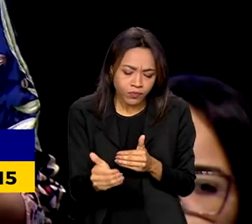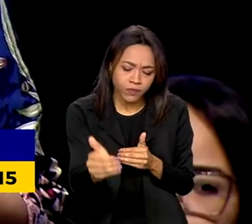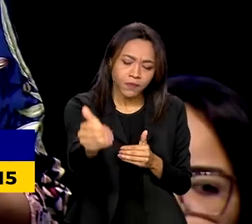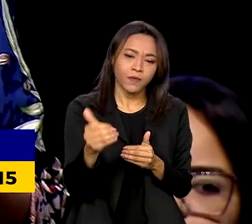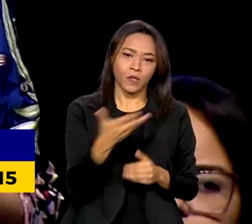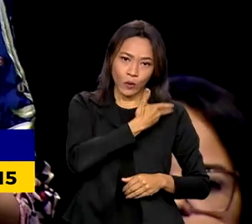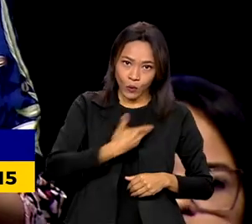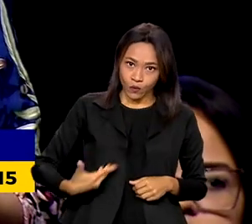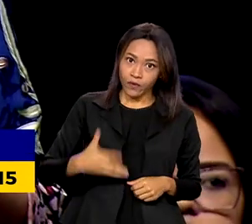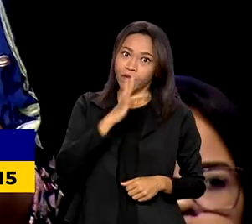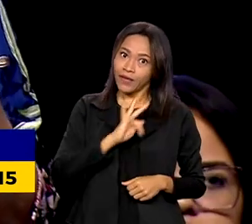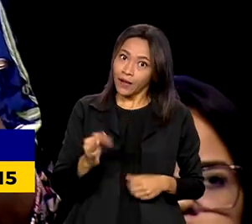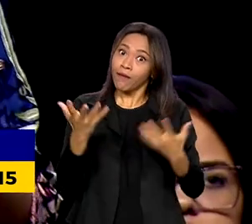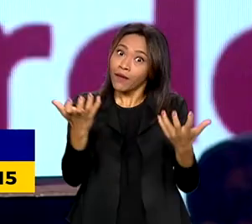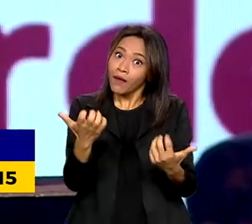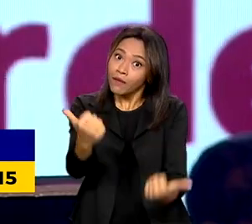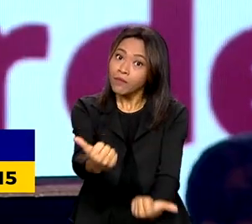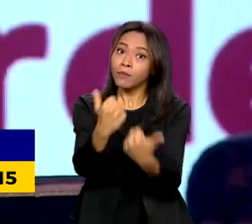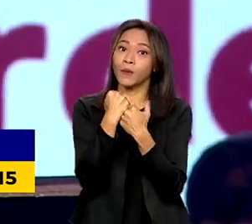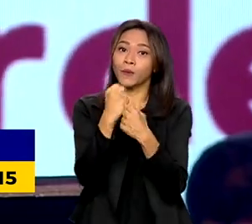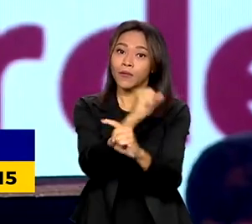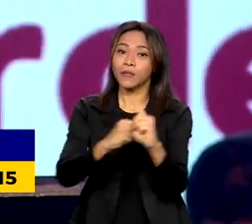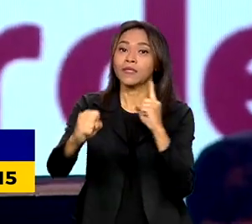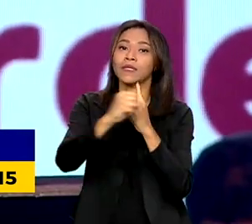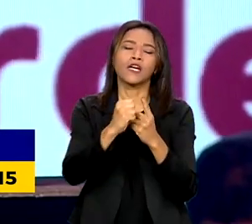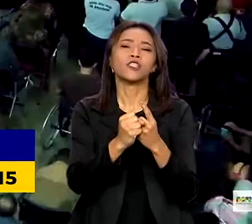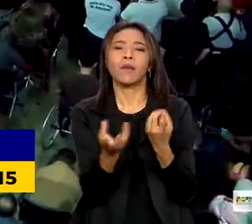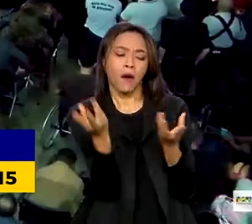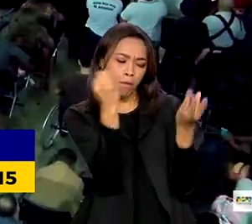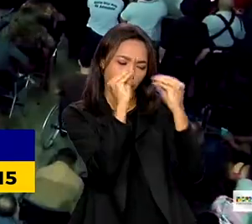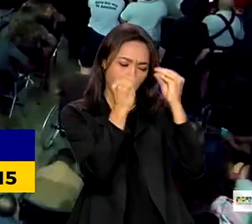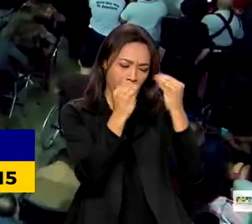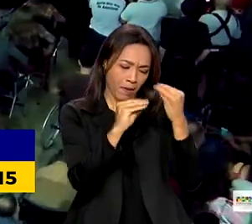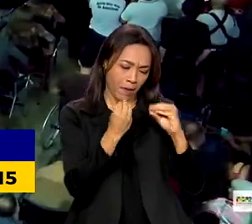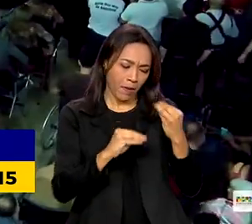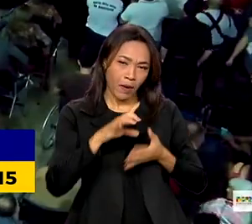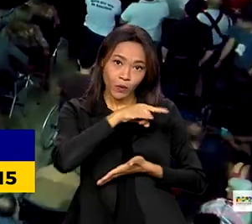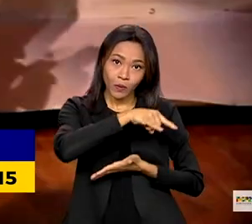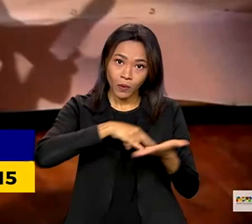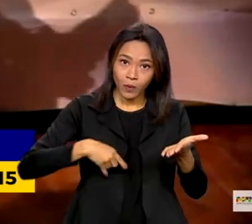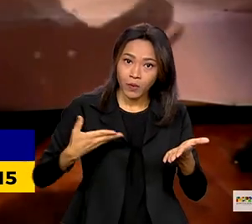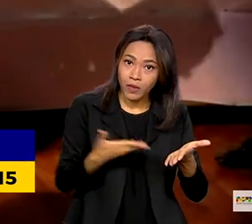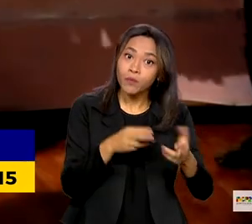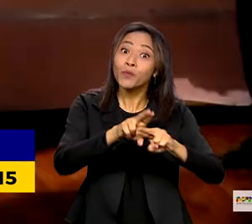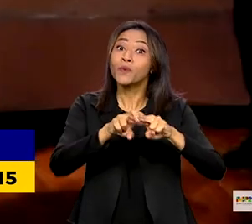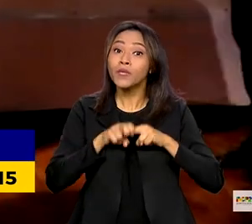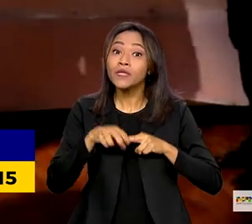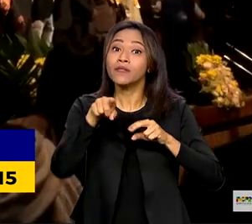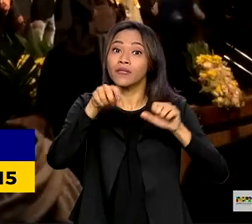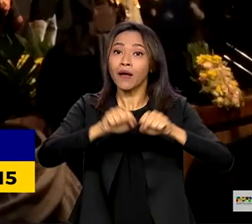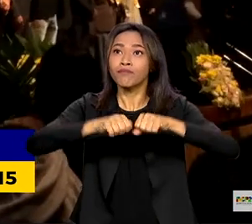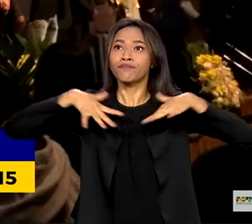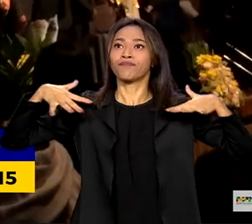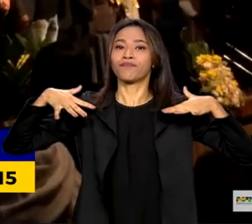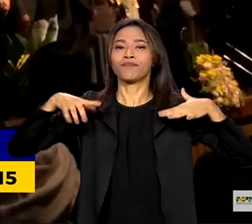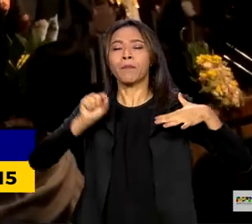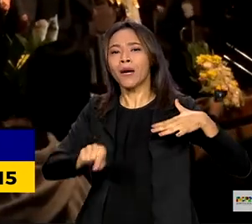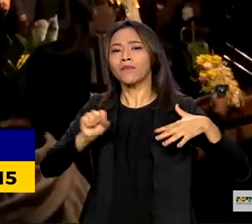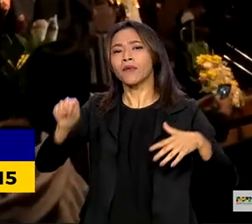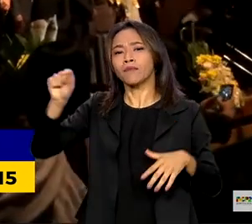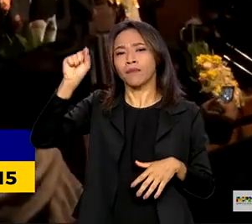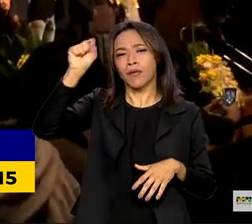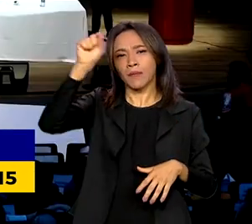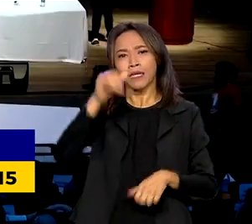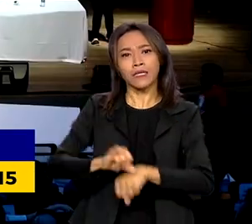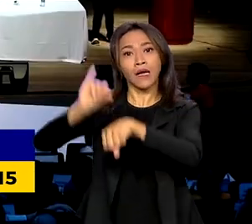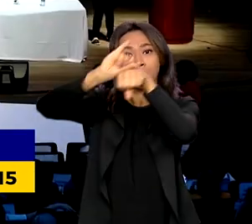federal quer contar com a sociedade para elaborar o documento. Para isso, estão sendo realizadas plenárias em todas as capitais do